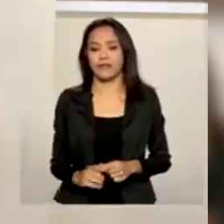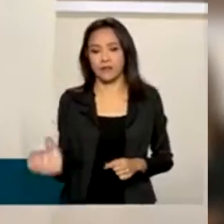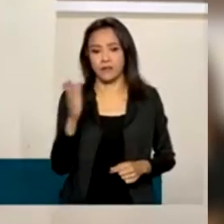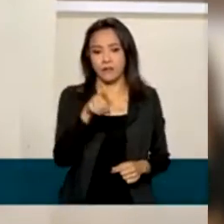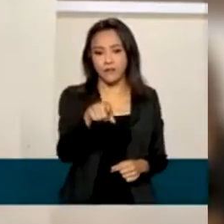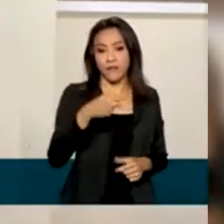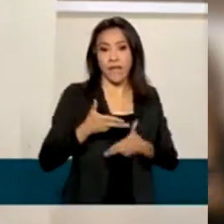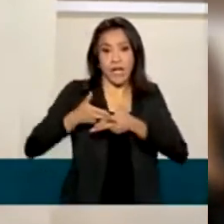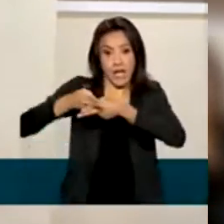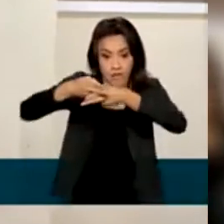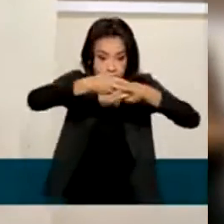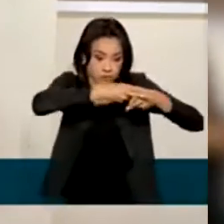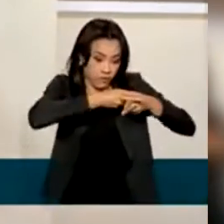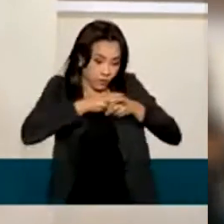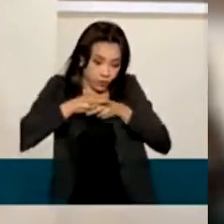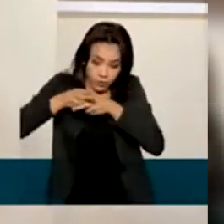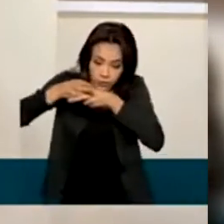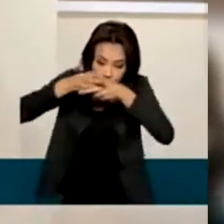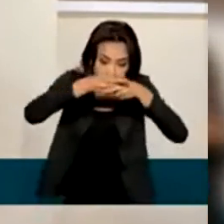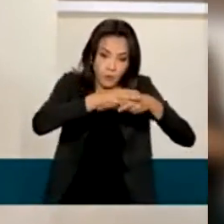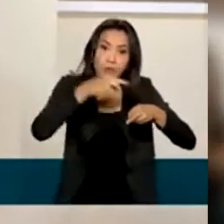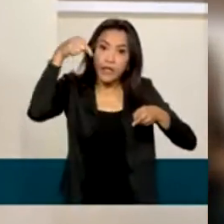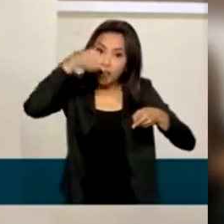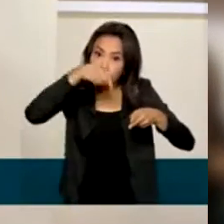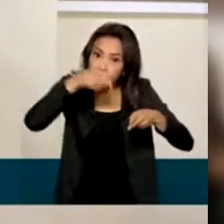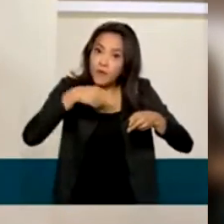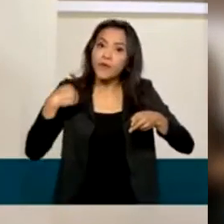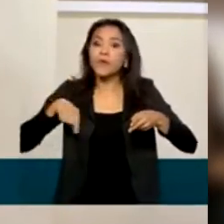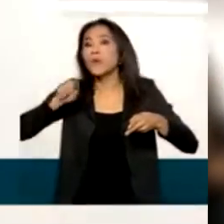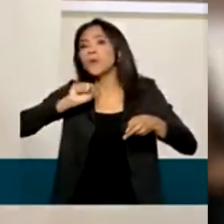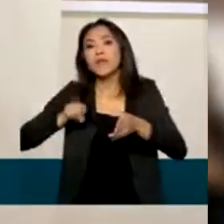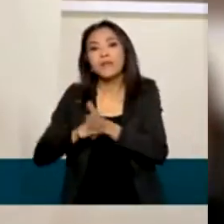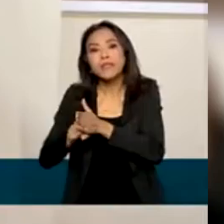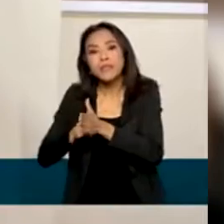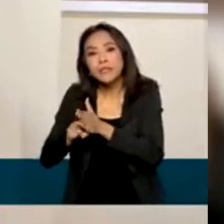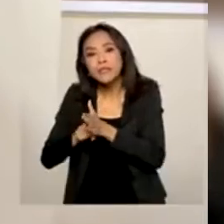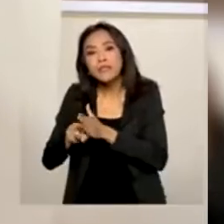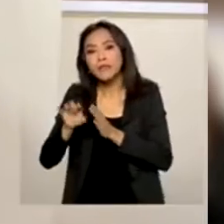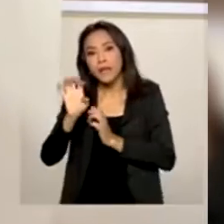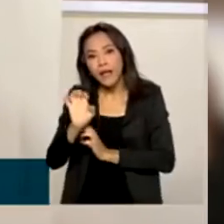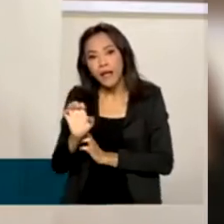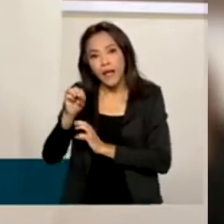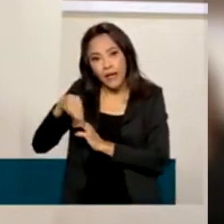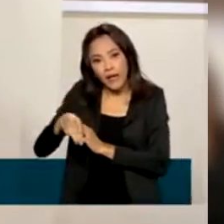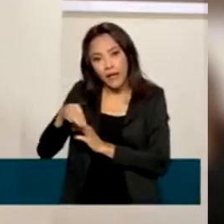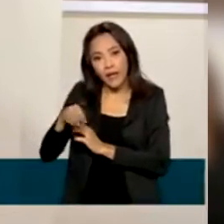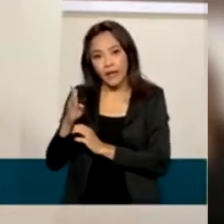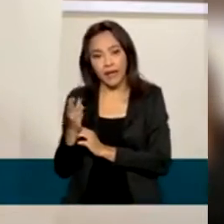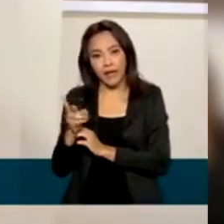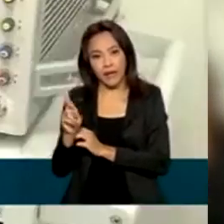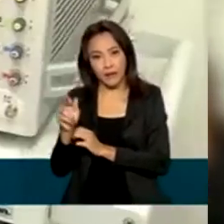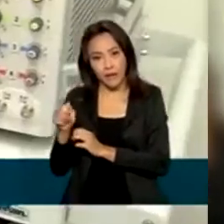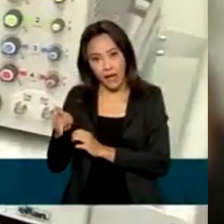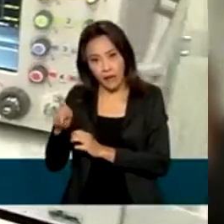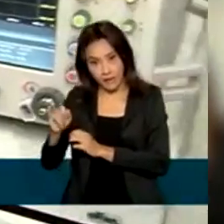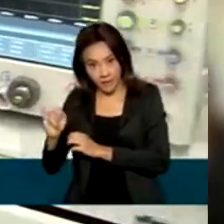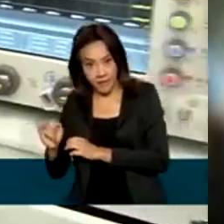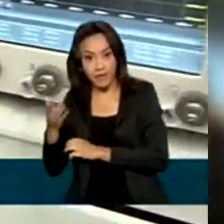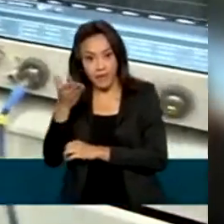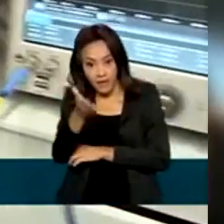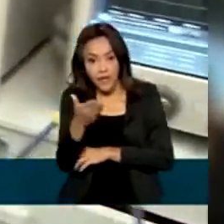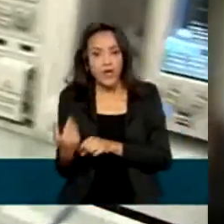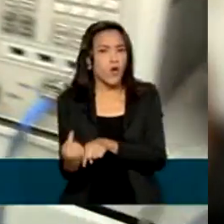satélite, de nanossatélite, que também foi desenvolvida por unidade Embrapi, dentre diversos outros projetos em todos os setores. O projeto